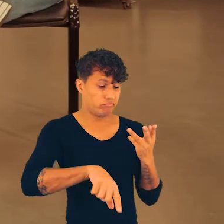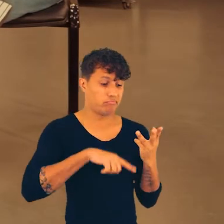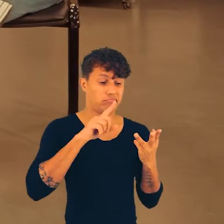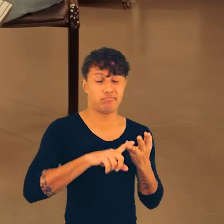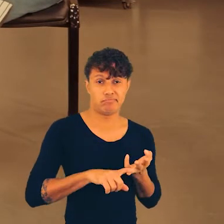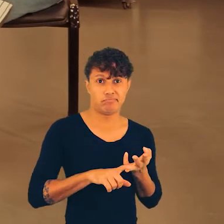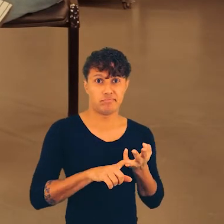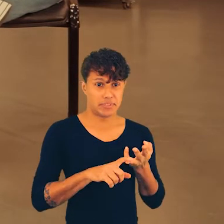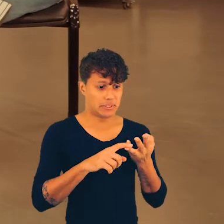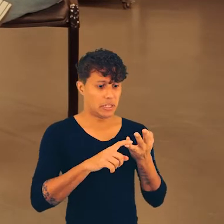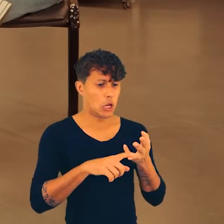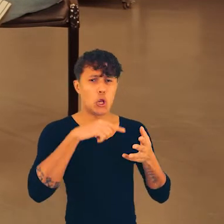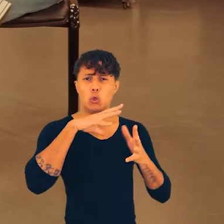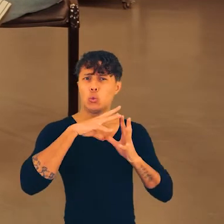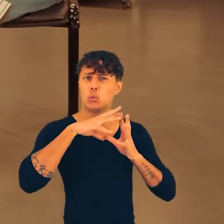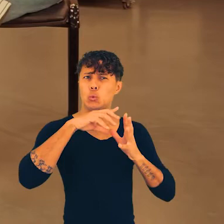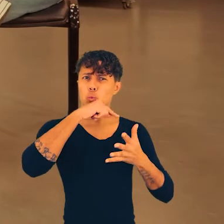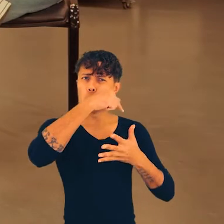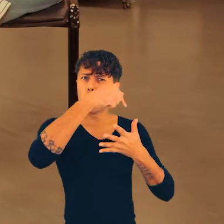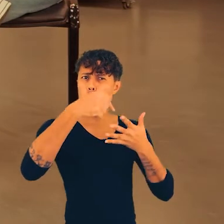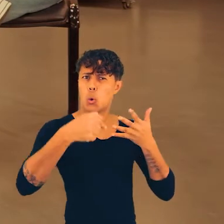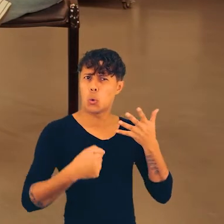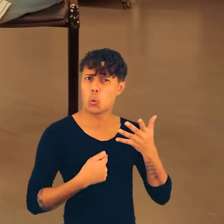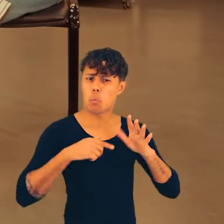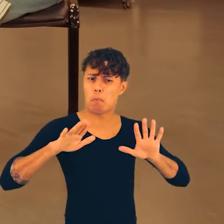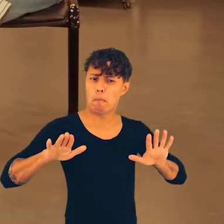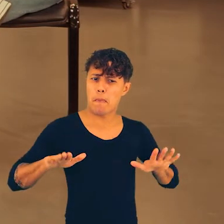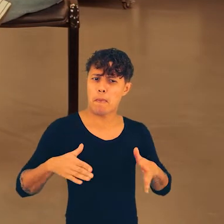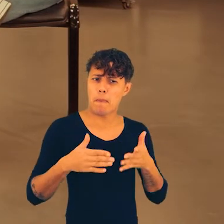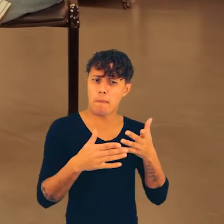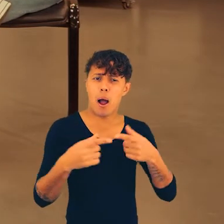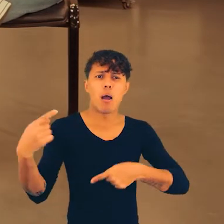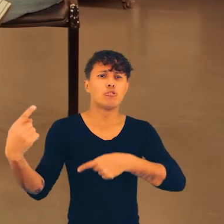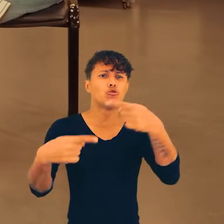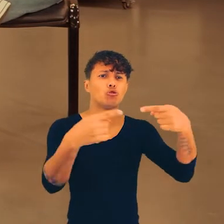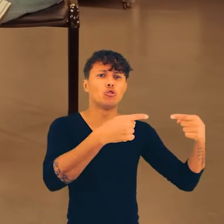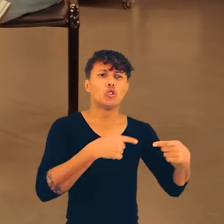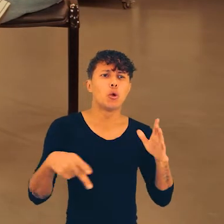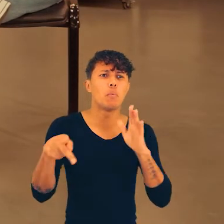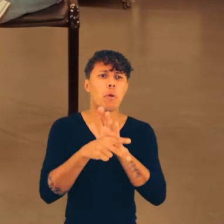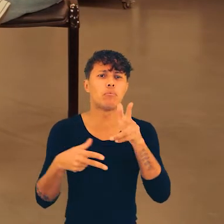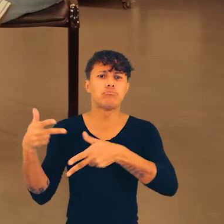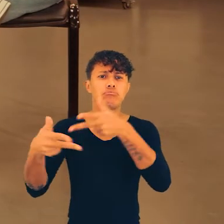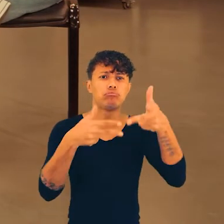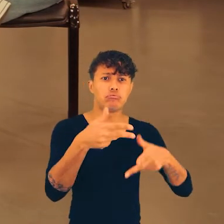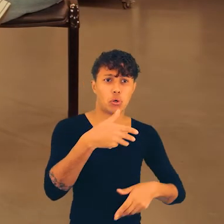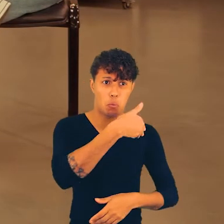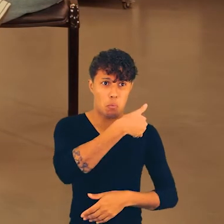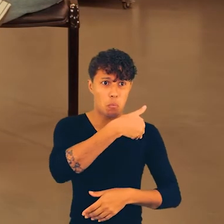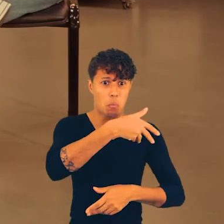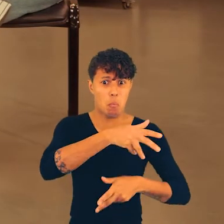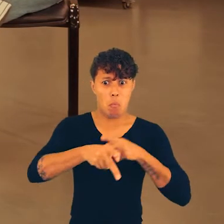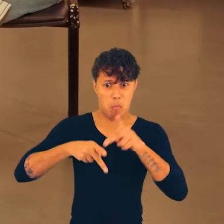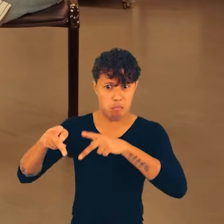das ONGs, todas essas organizações contribuem para a discussão pública